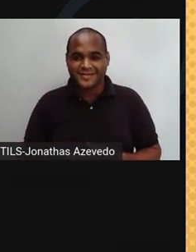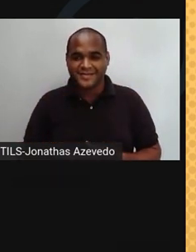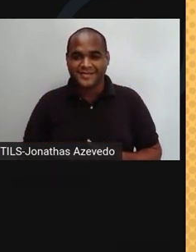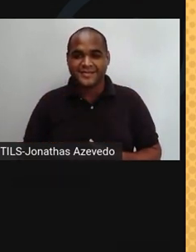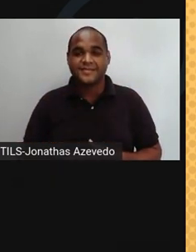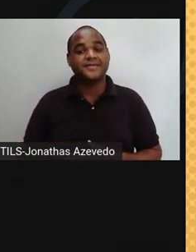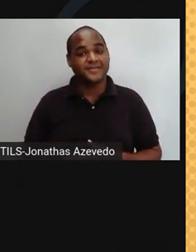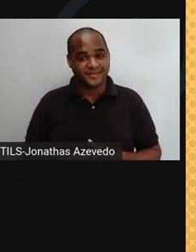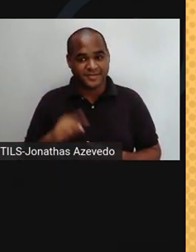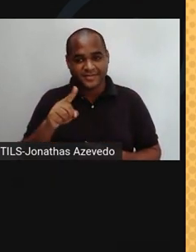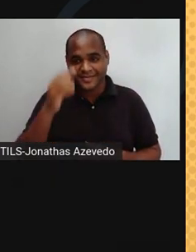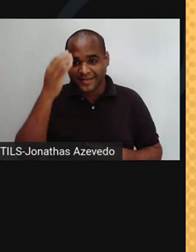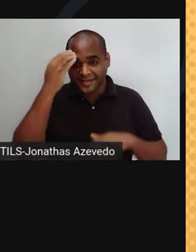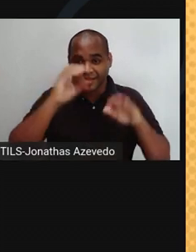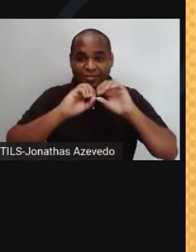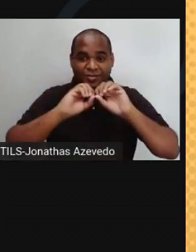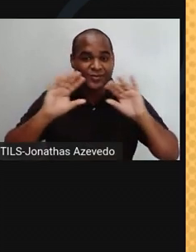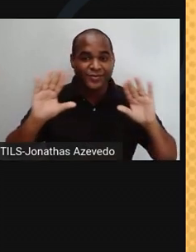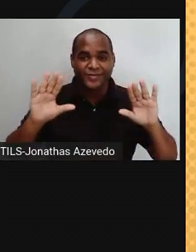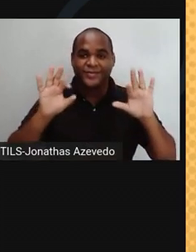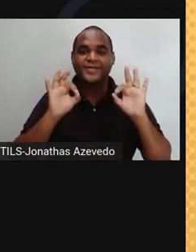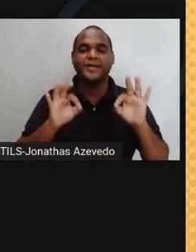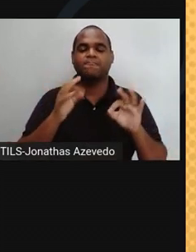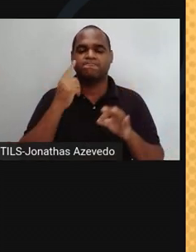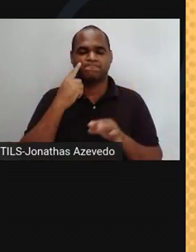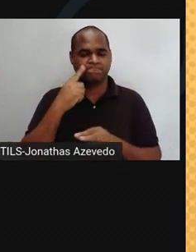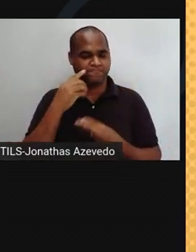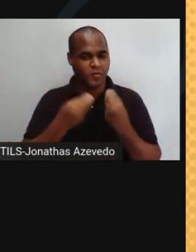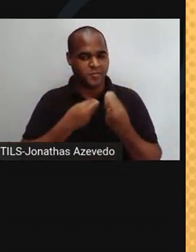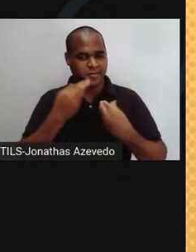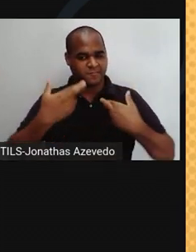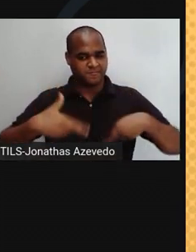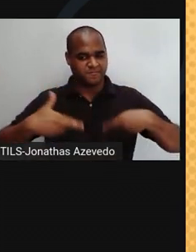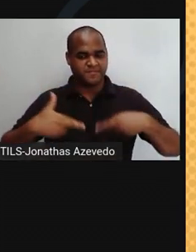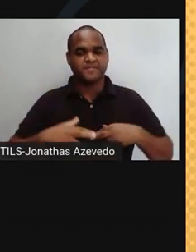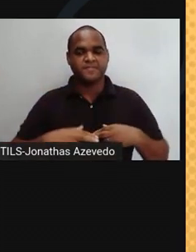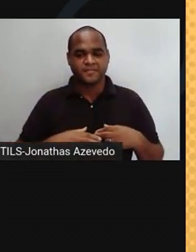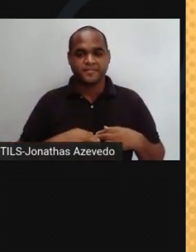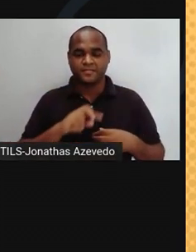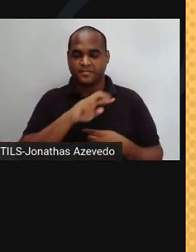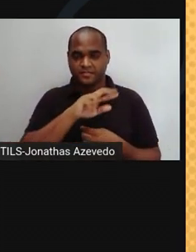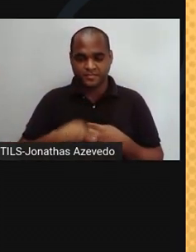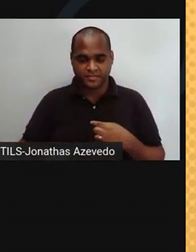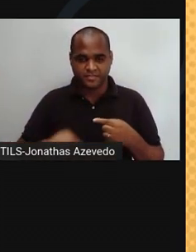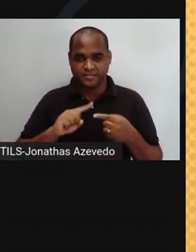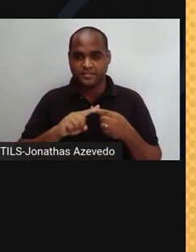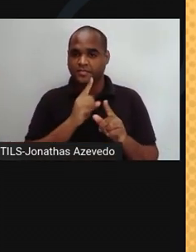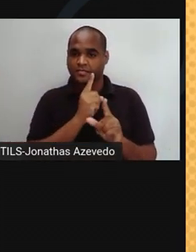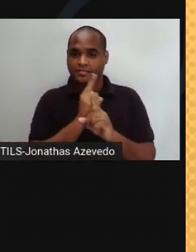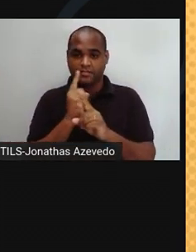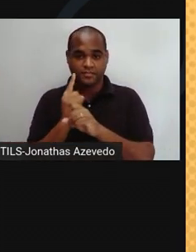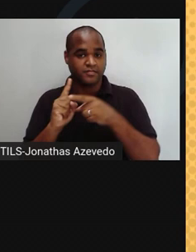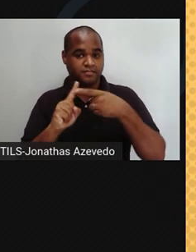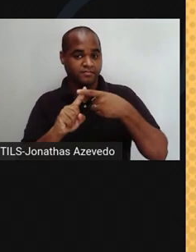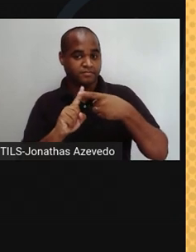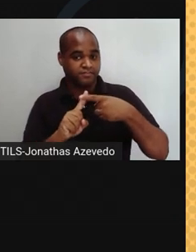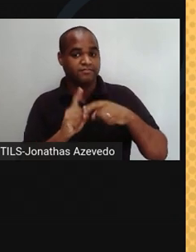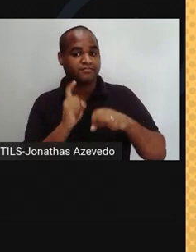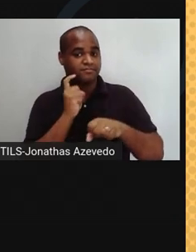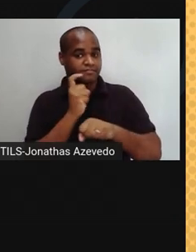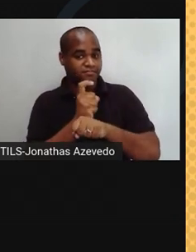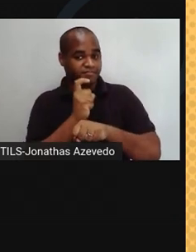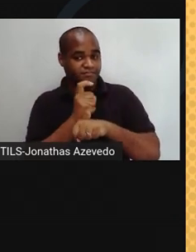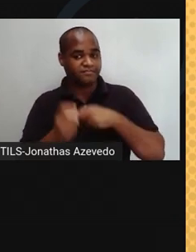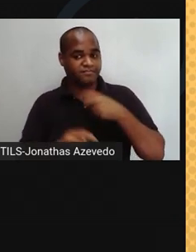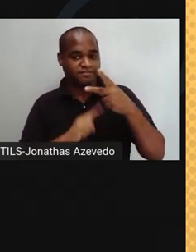Você entendeu tudo? Vamos revisar. A matéria pode ser encontrada em três estados. Sólido,